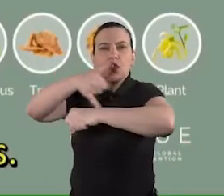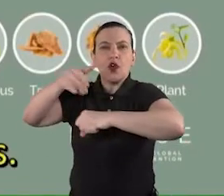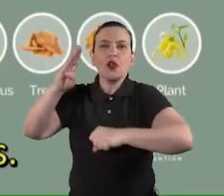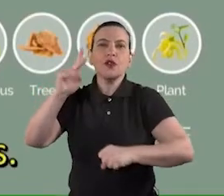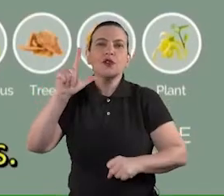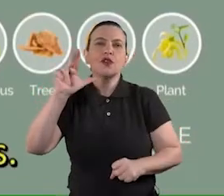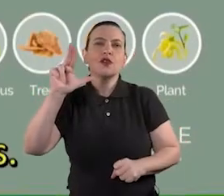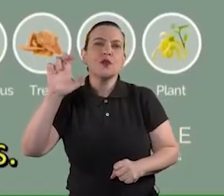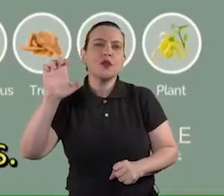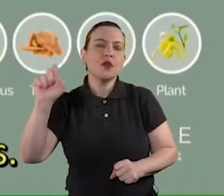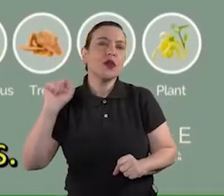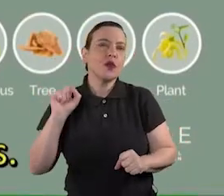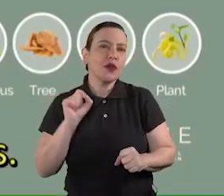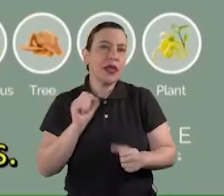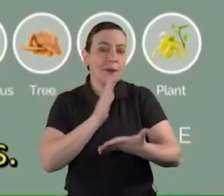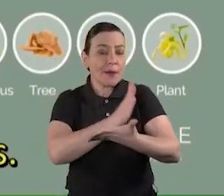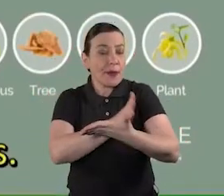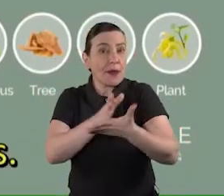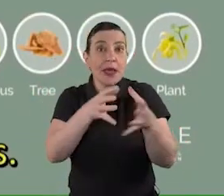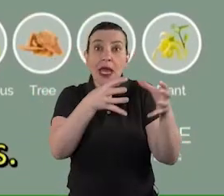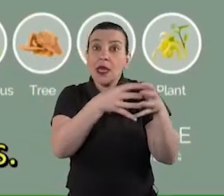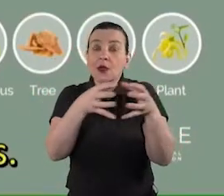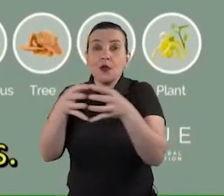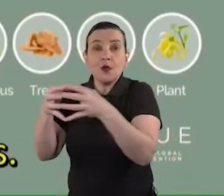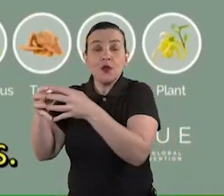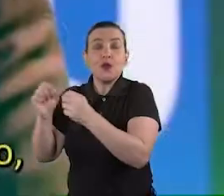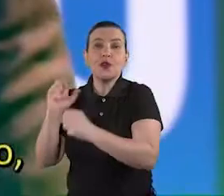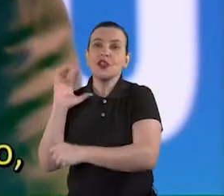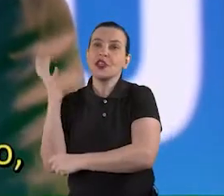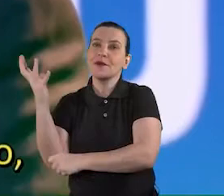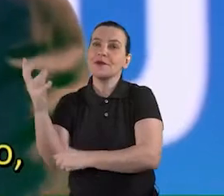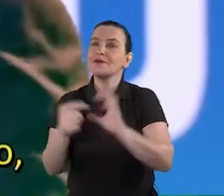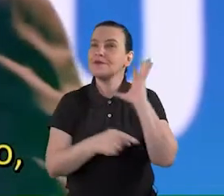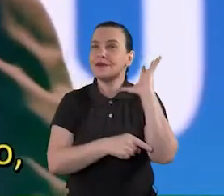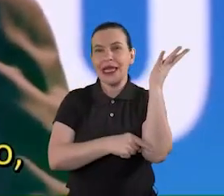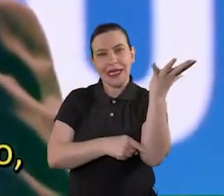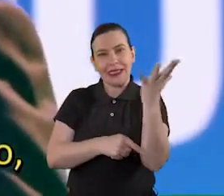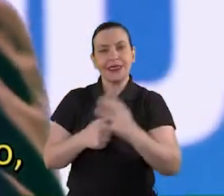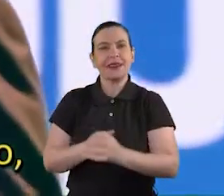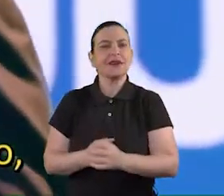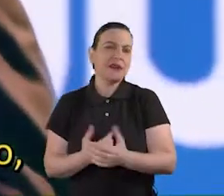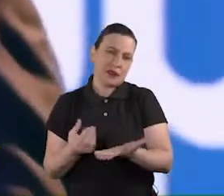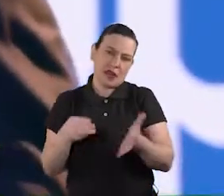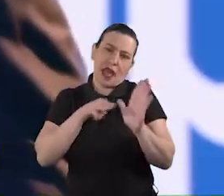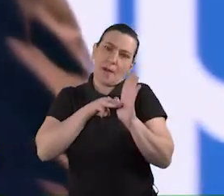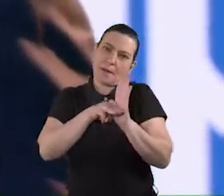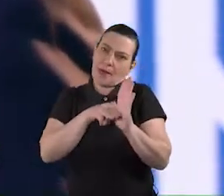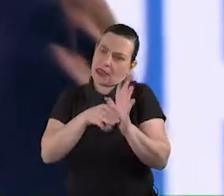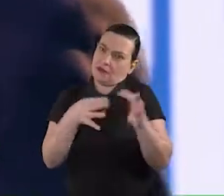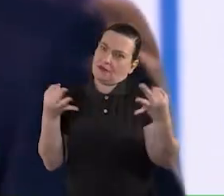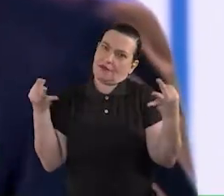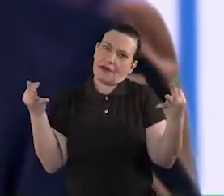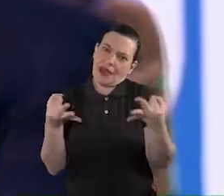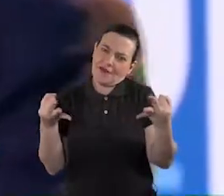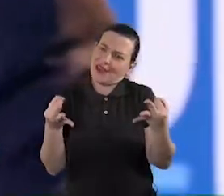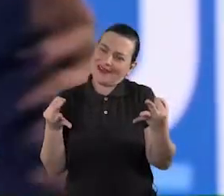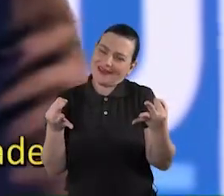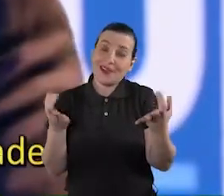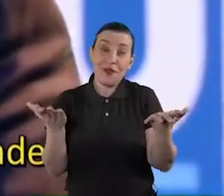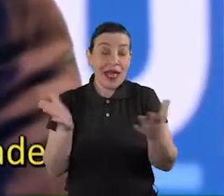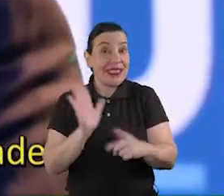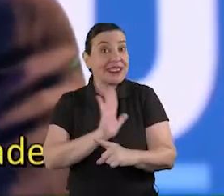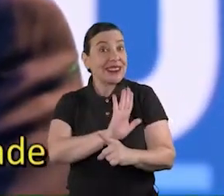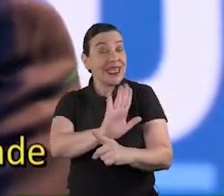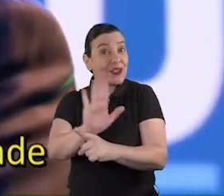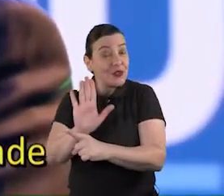se dividem bem em grupos de plantas embora esse método não seja perfeito serve como uma forma